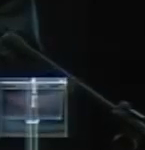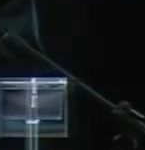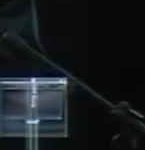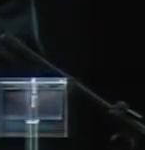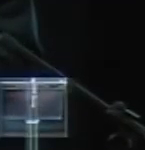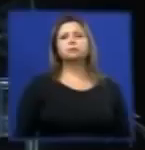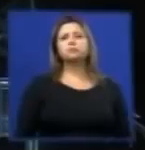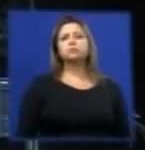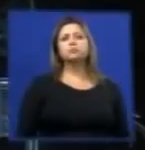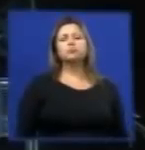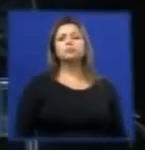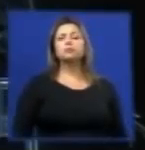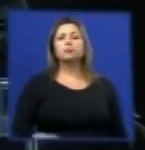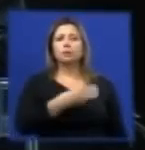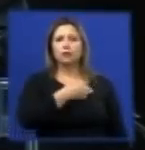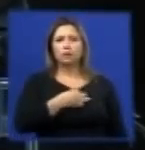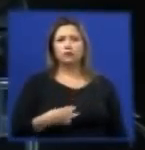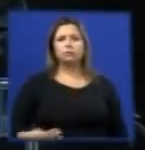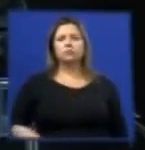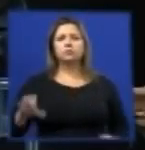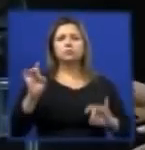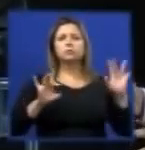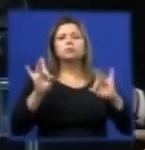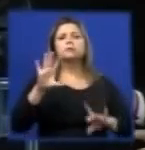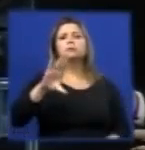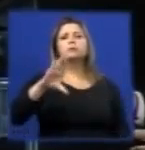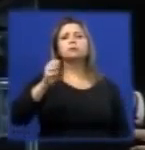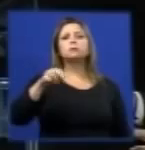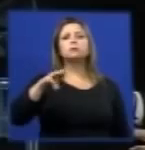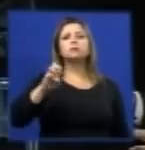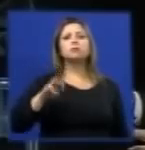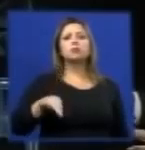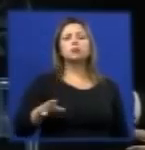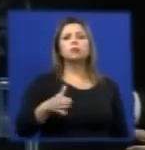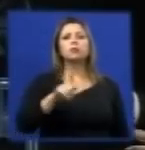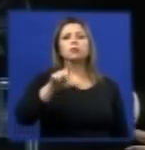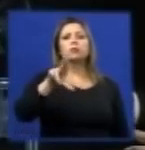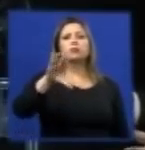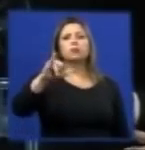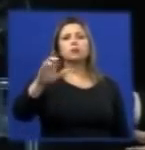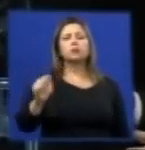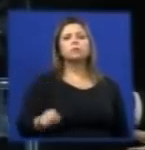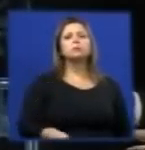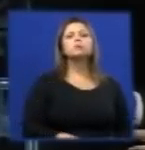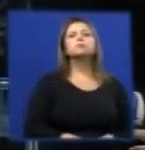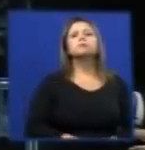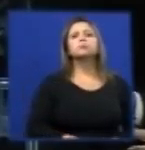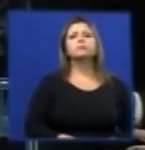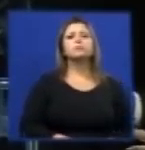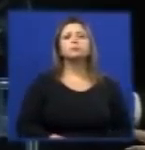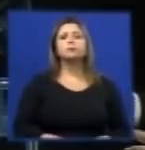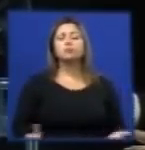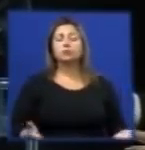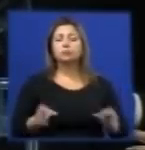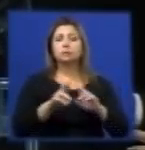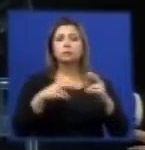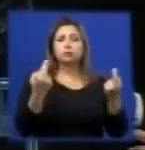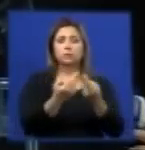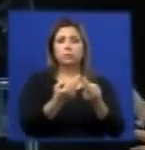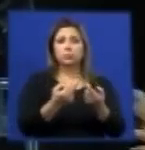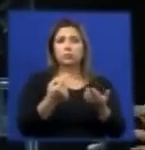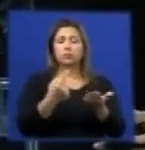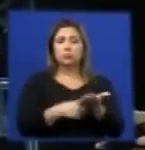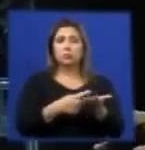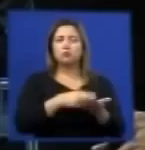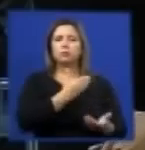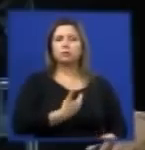Excelentíssima senhora ministra Carmen Lúcia, digna relatora desta audiência pública, demais